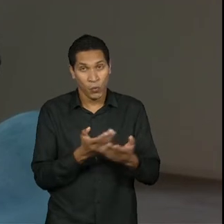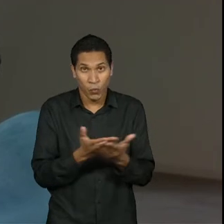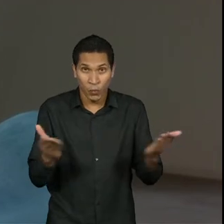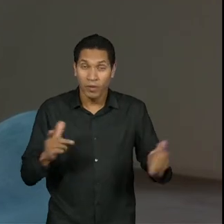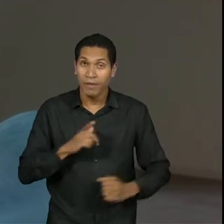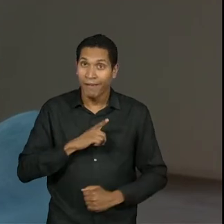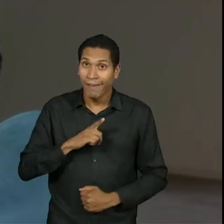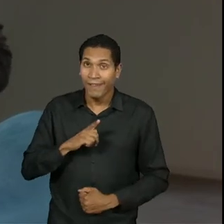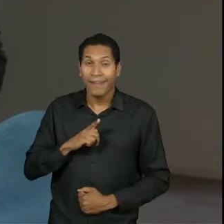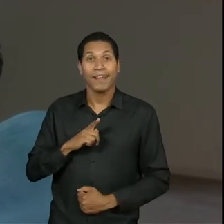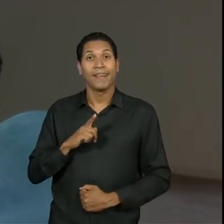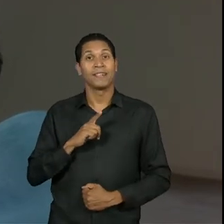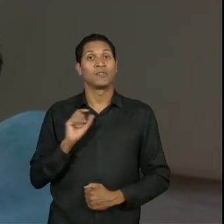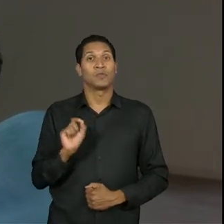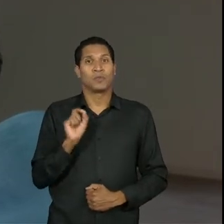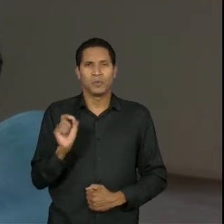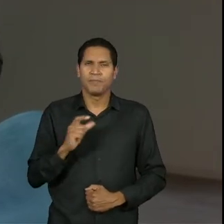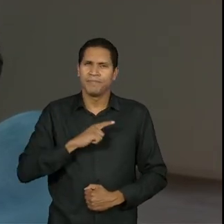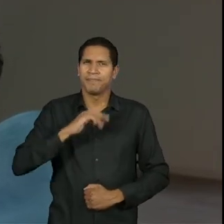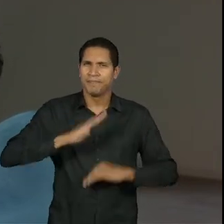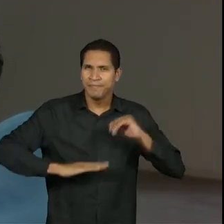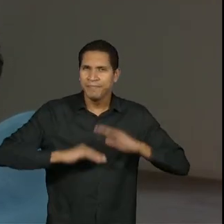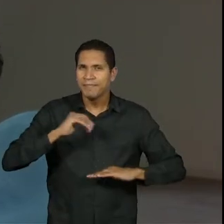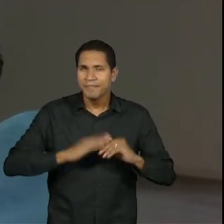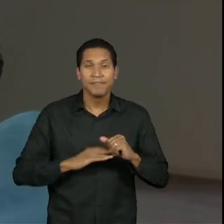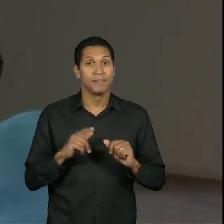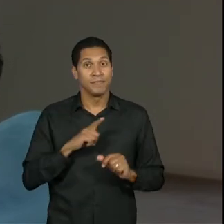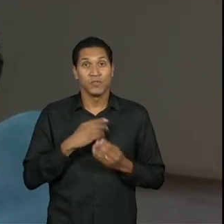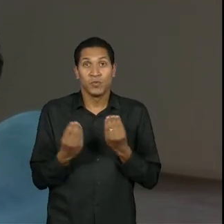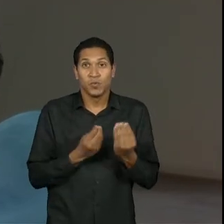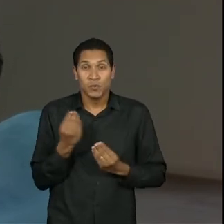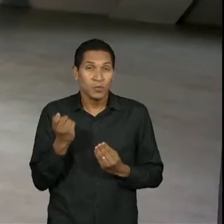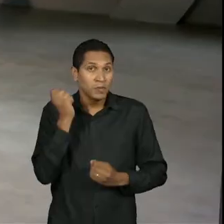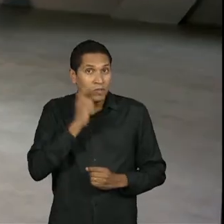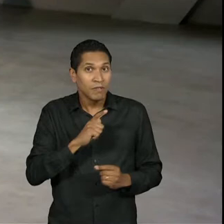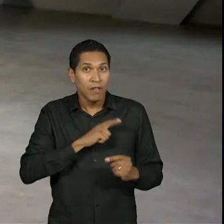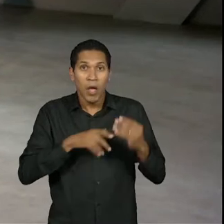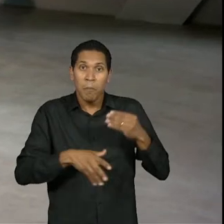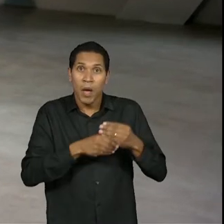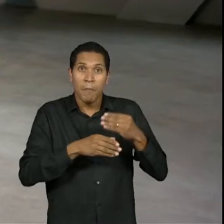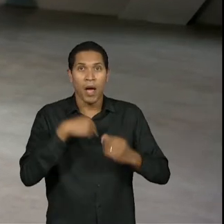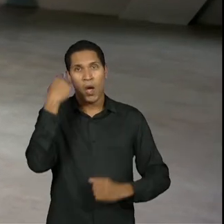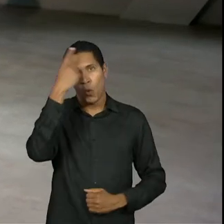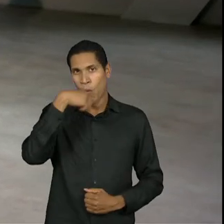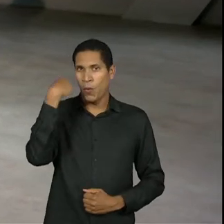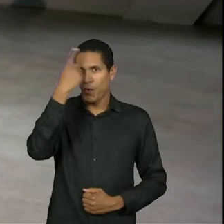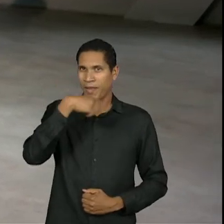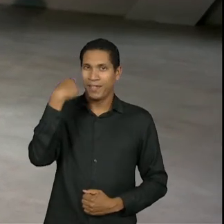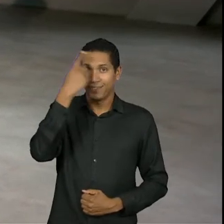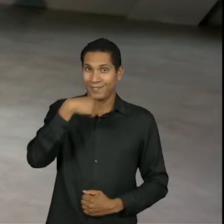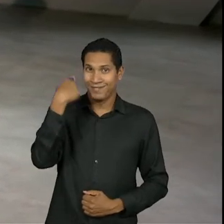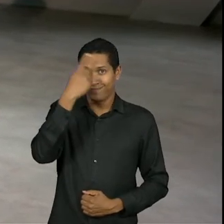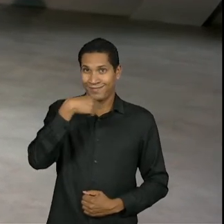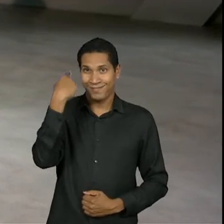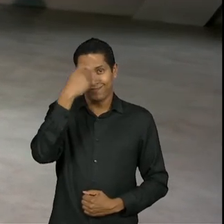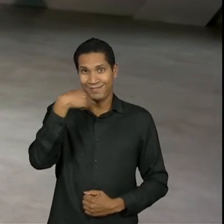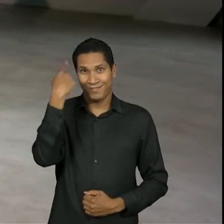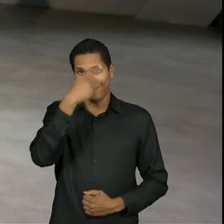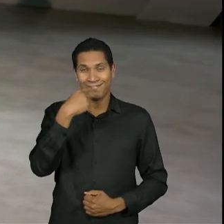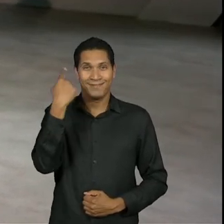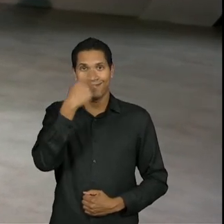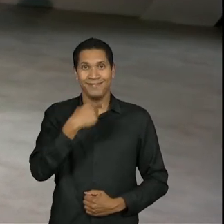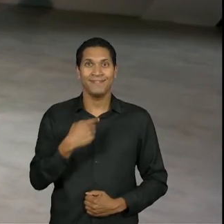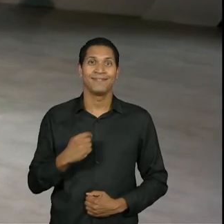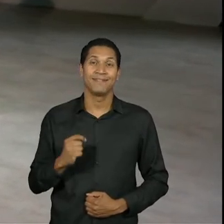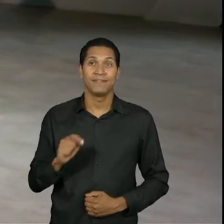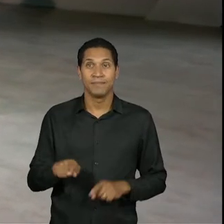realizar essas atividades para integralizar a carga horária do curso. Sem as atividades, eles